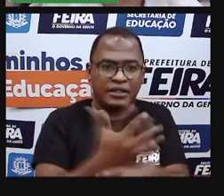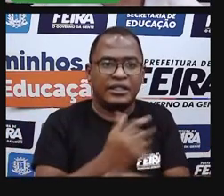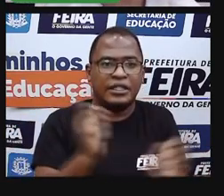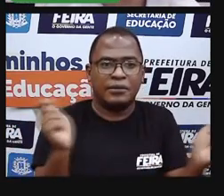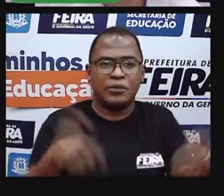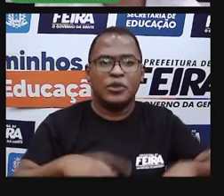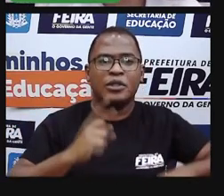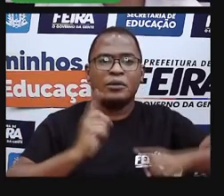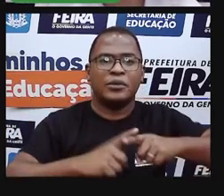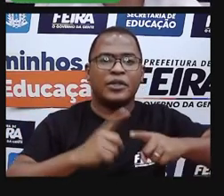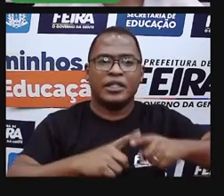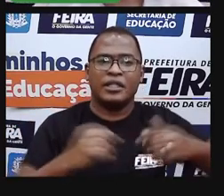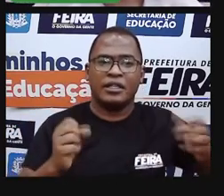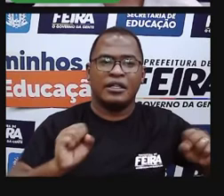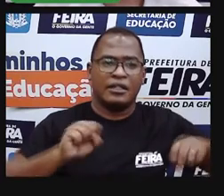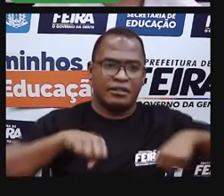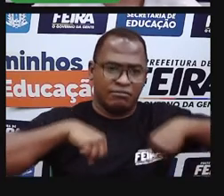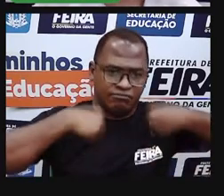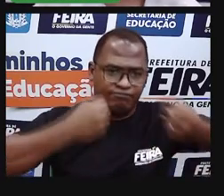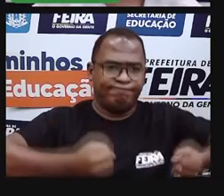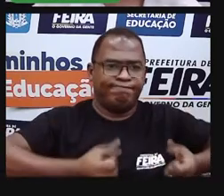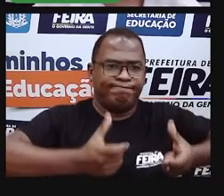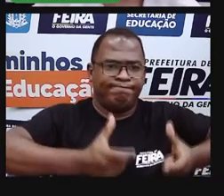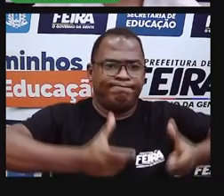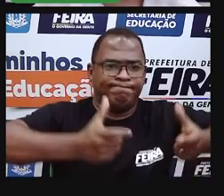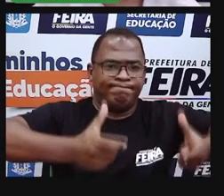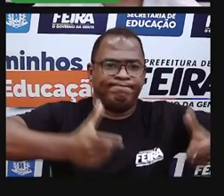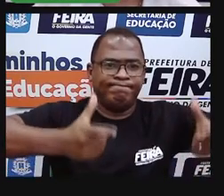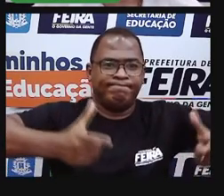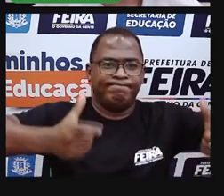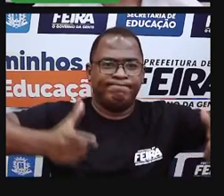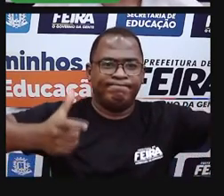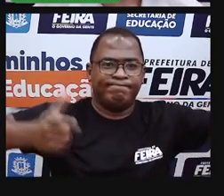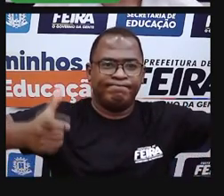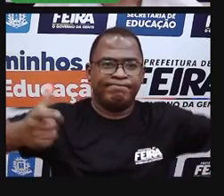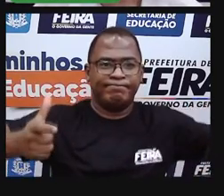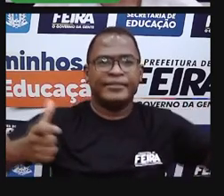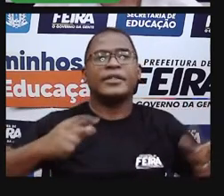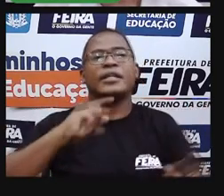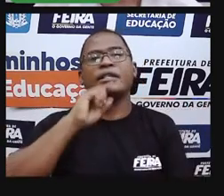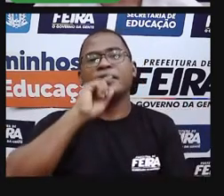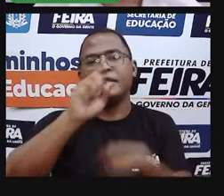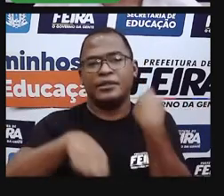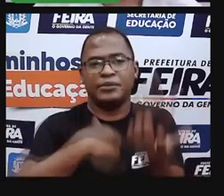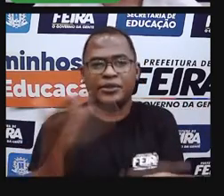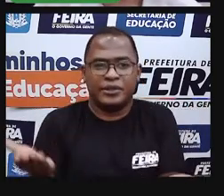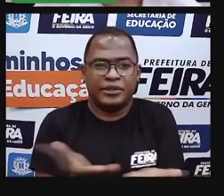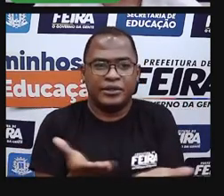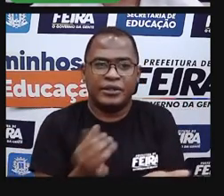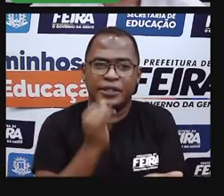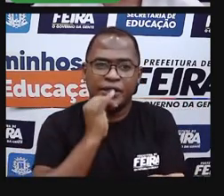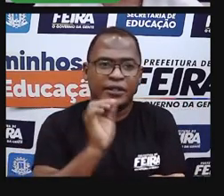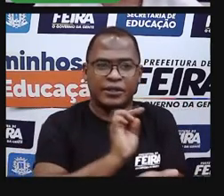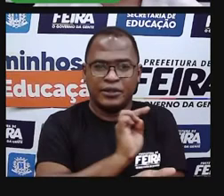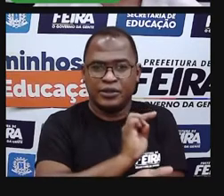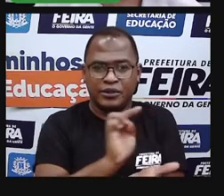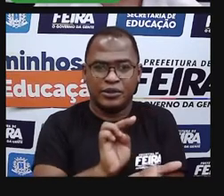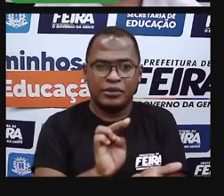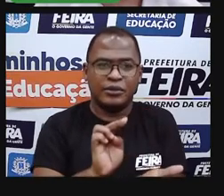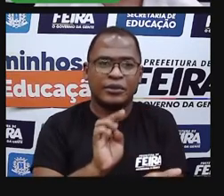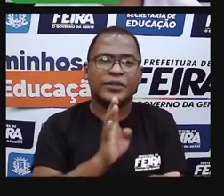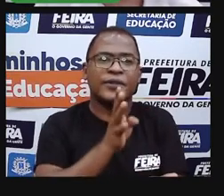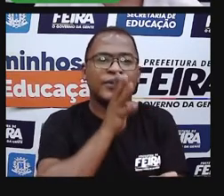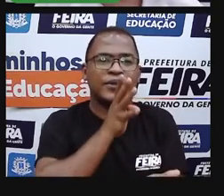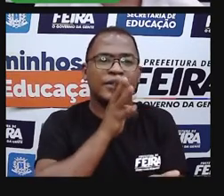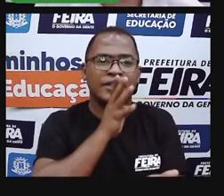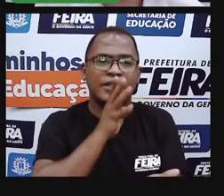da sua grande expansão, do grande crescimento da nossa cidade. E, a partir daí, ela passou a ser chamada, né, como nós conhecemos